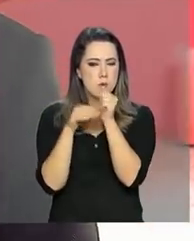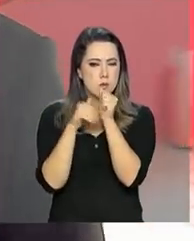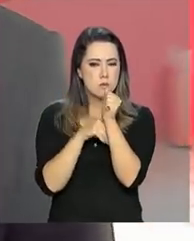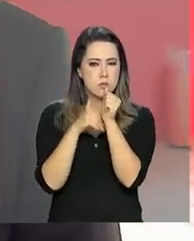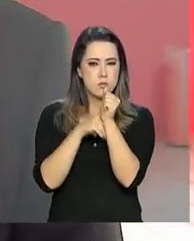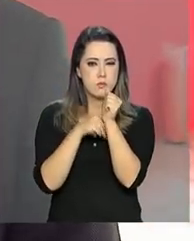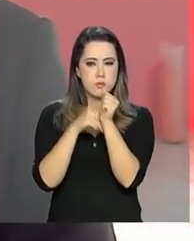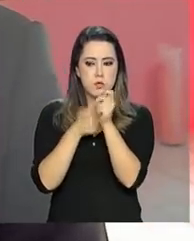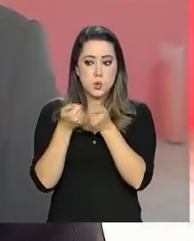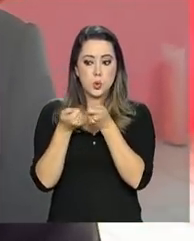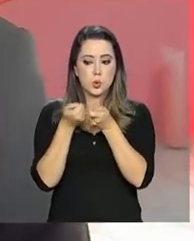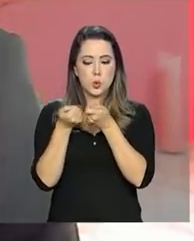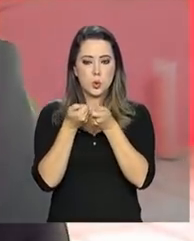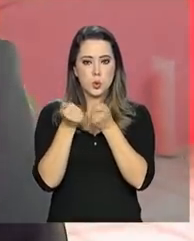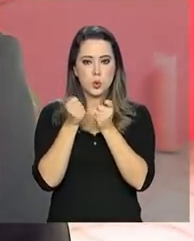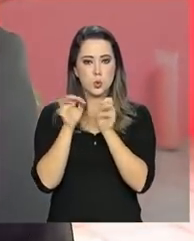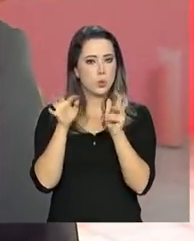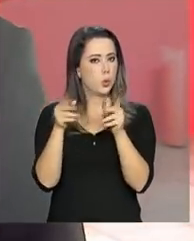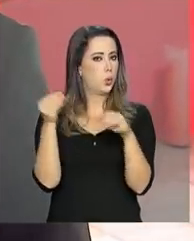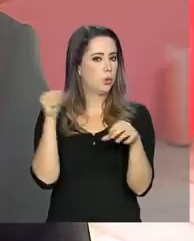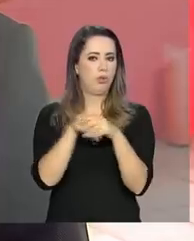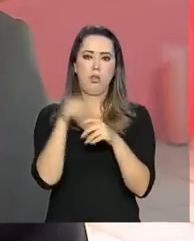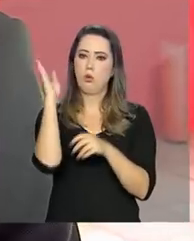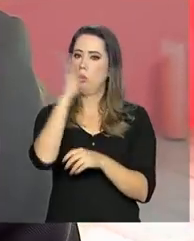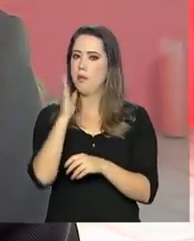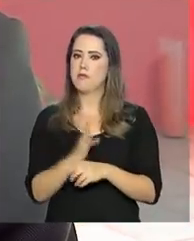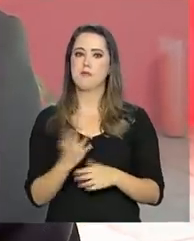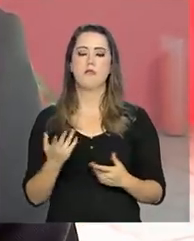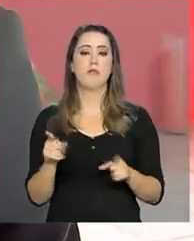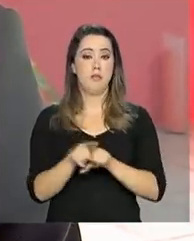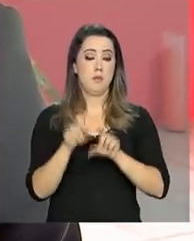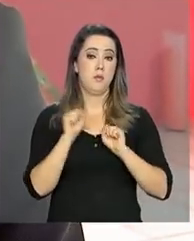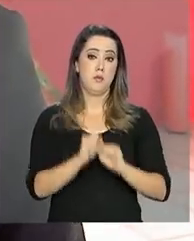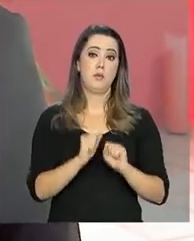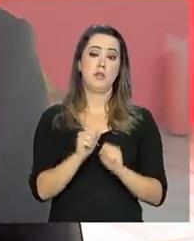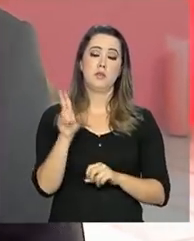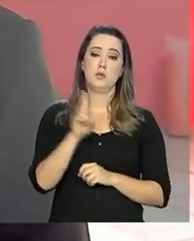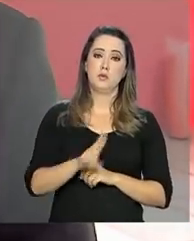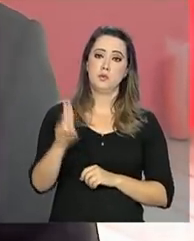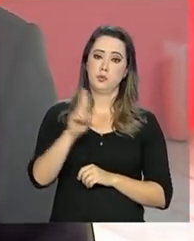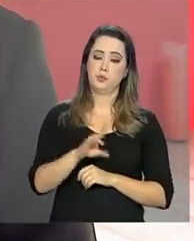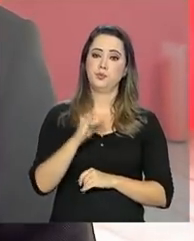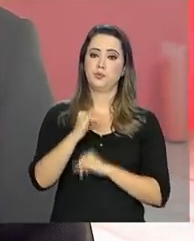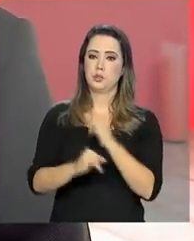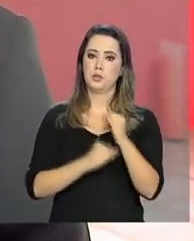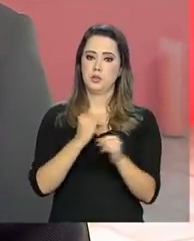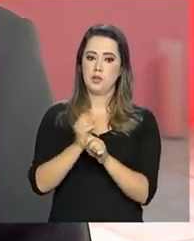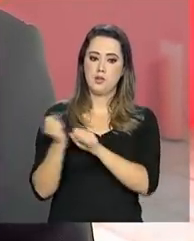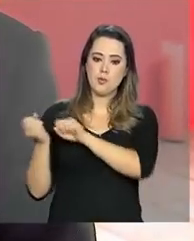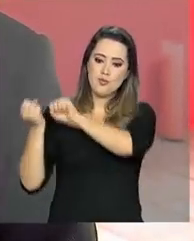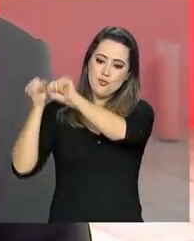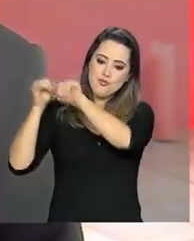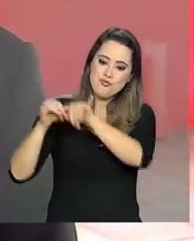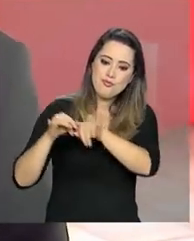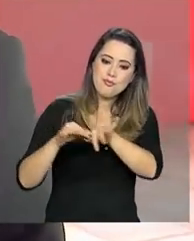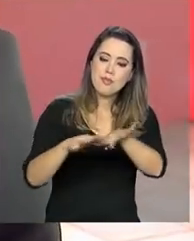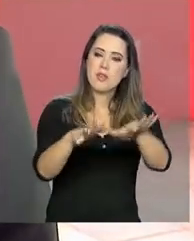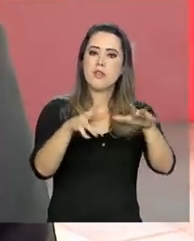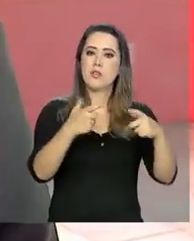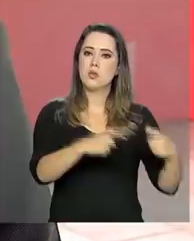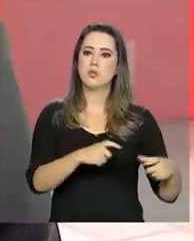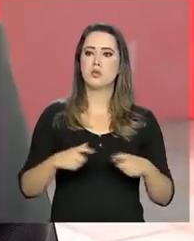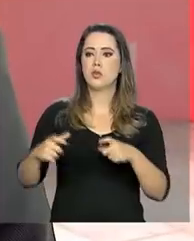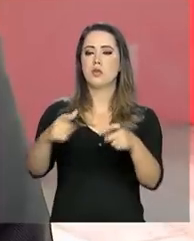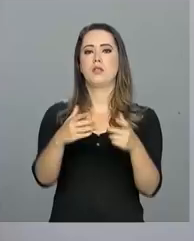controle absolutamente nacional e que também pudesse aproveitar o satélite e levar banda larga de qualidade para cobrir as